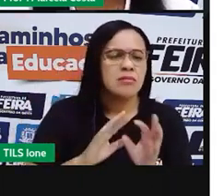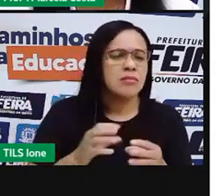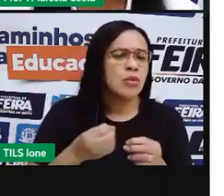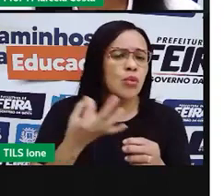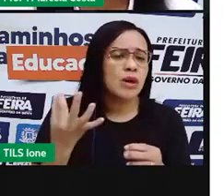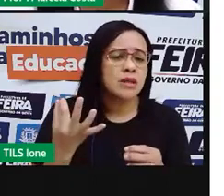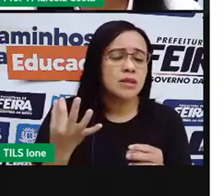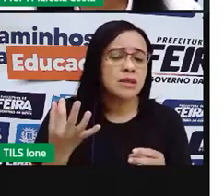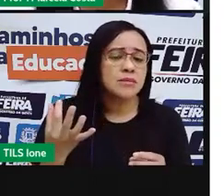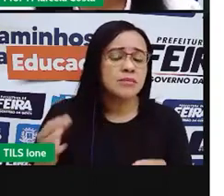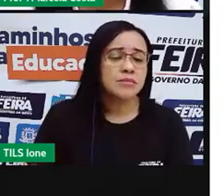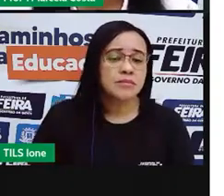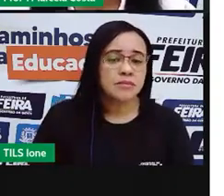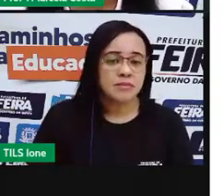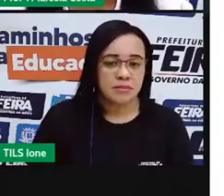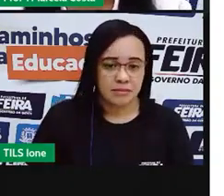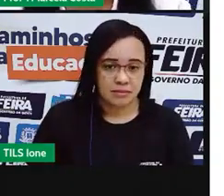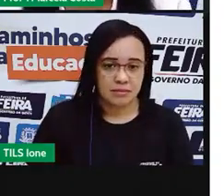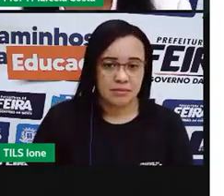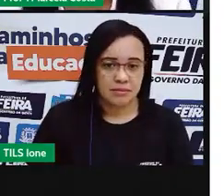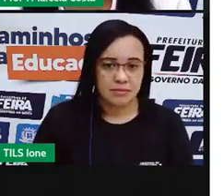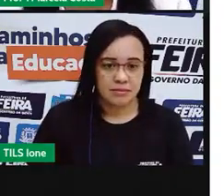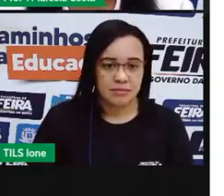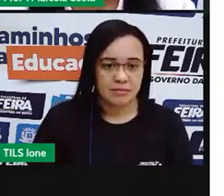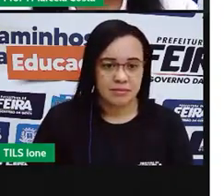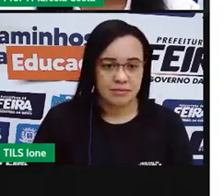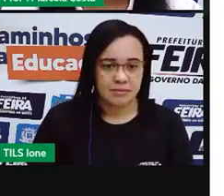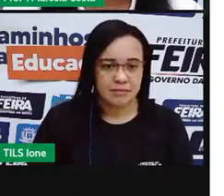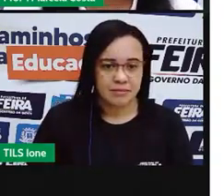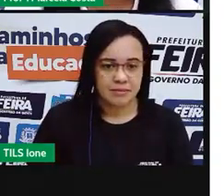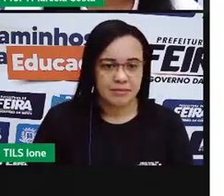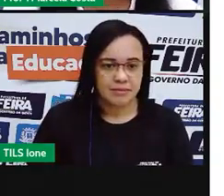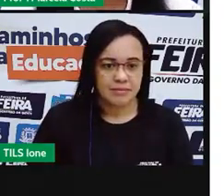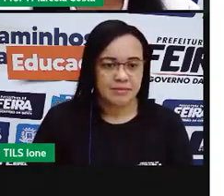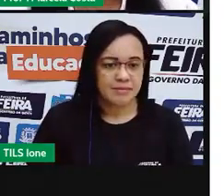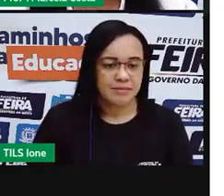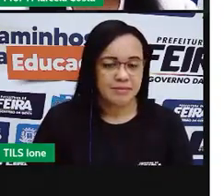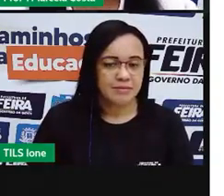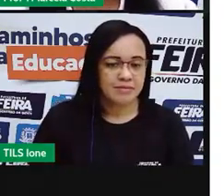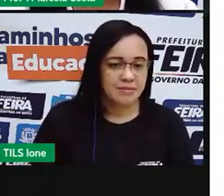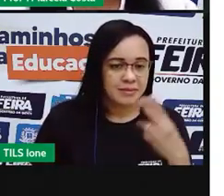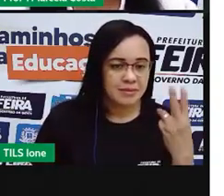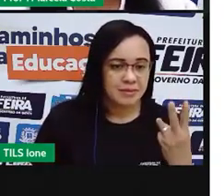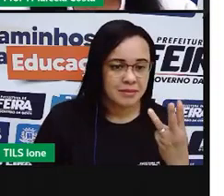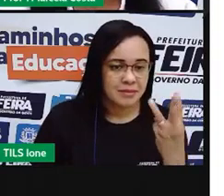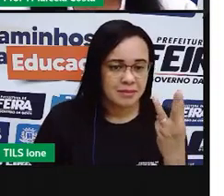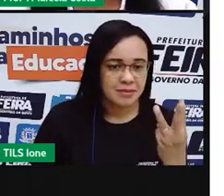três quatro ou duas